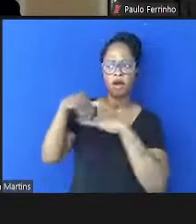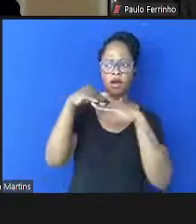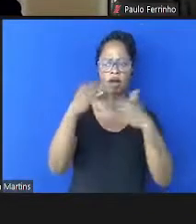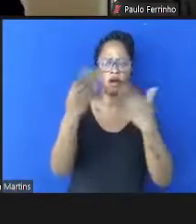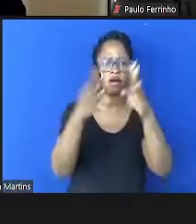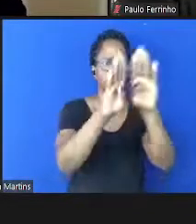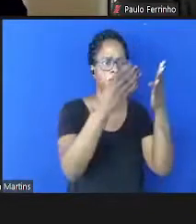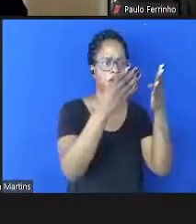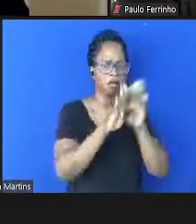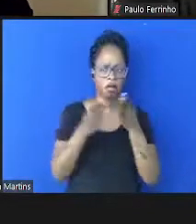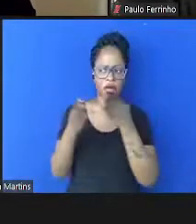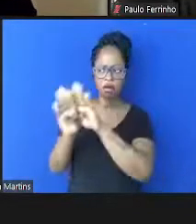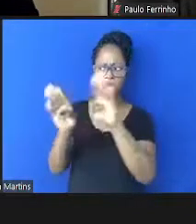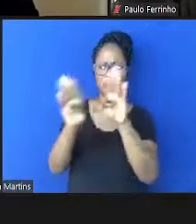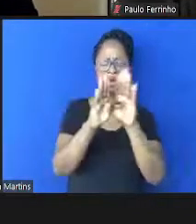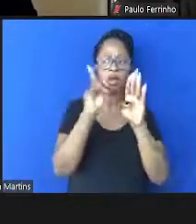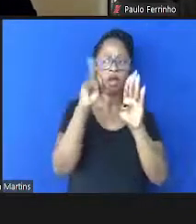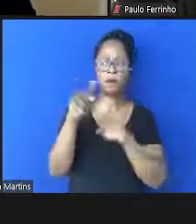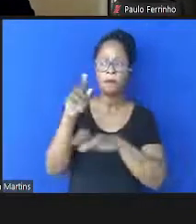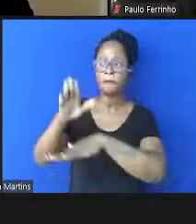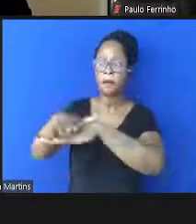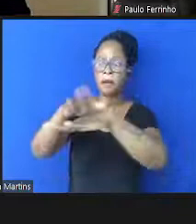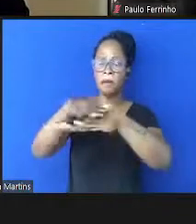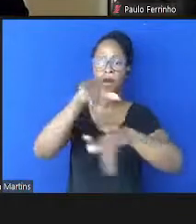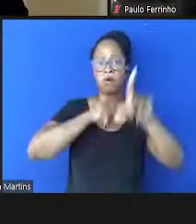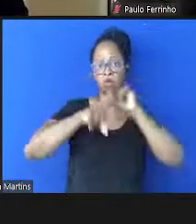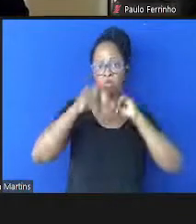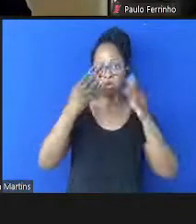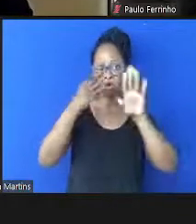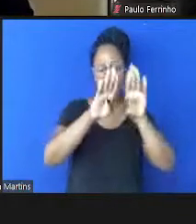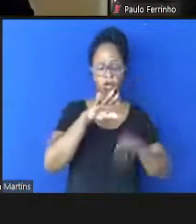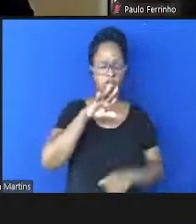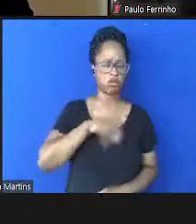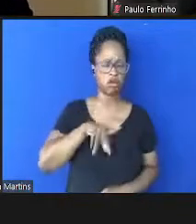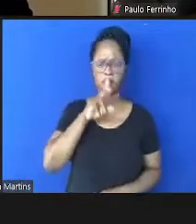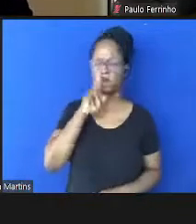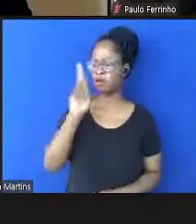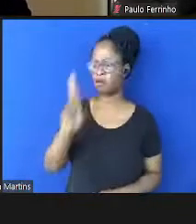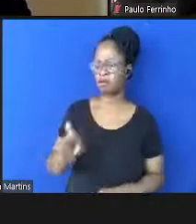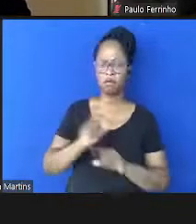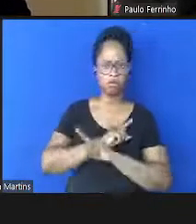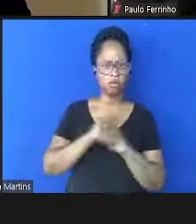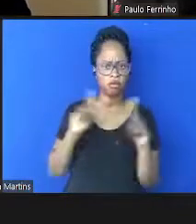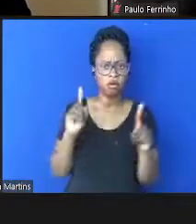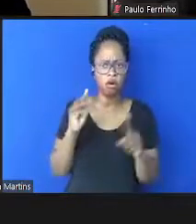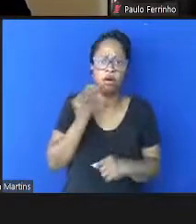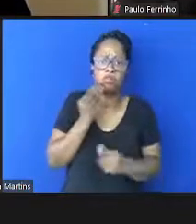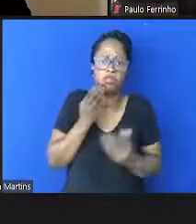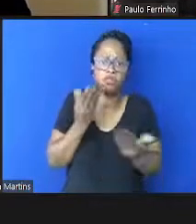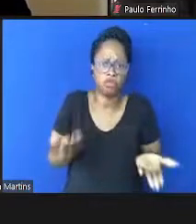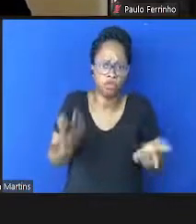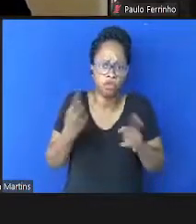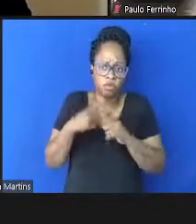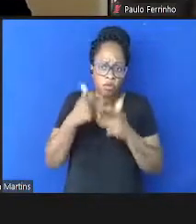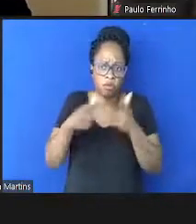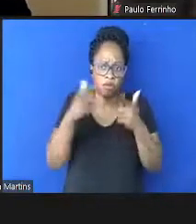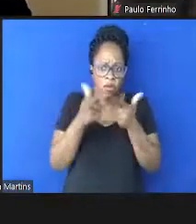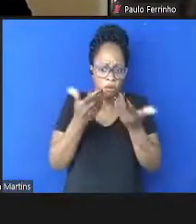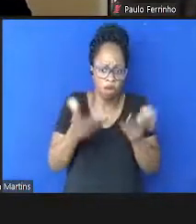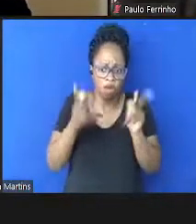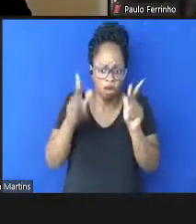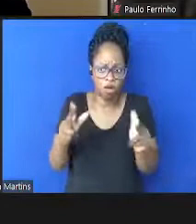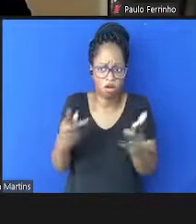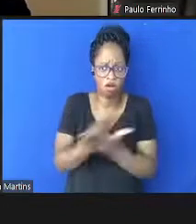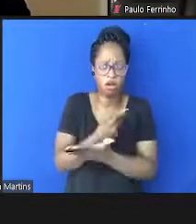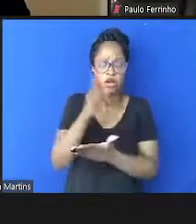fronteiras, do fechamento seletivo de fronteiras, que não é a resposta, obviamente, a uma crise como essa, que